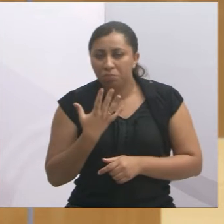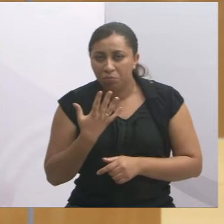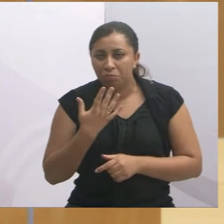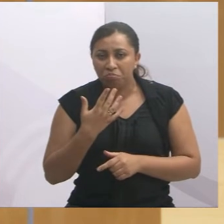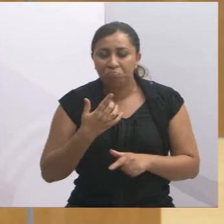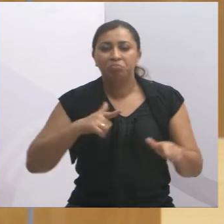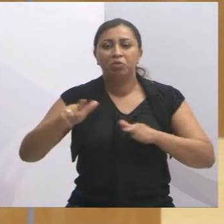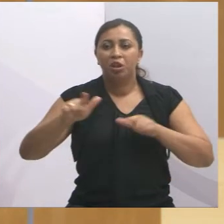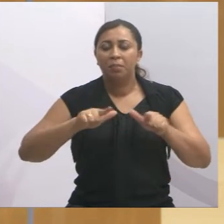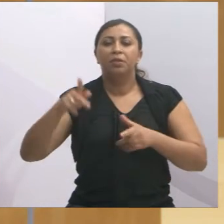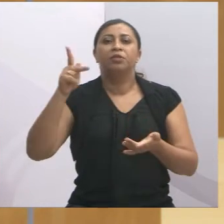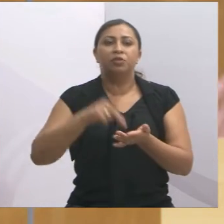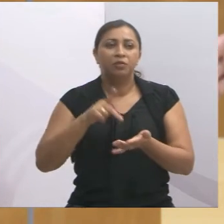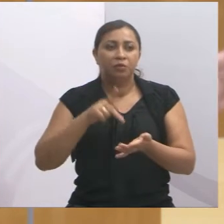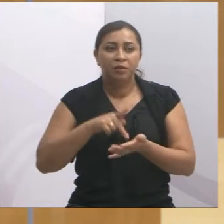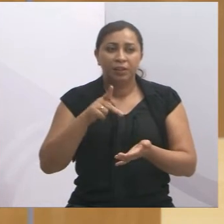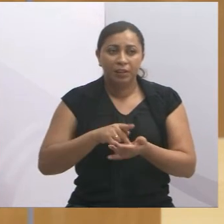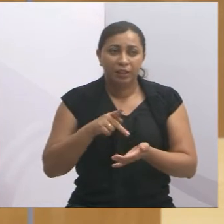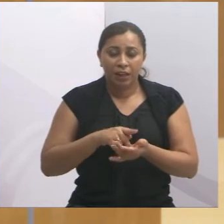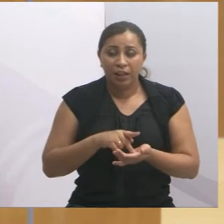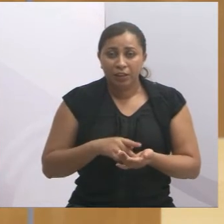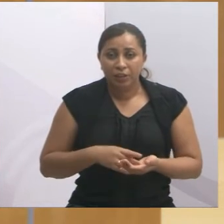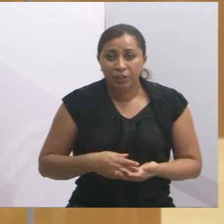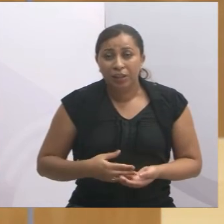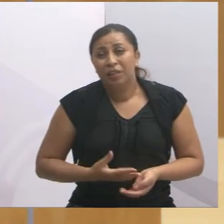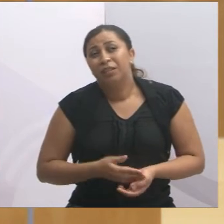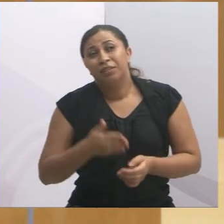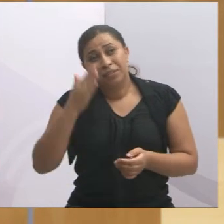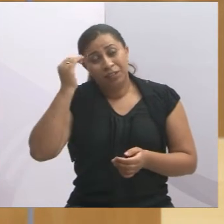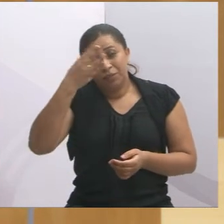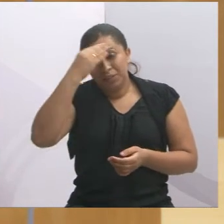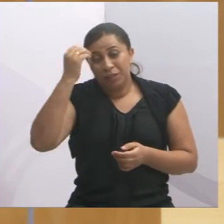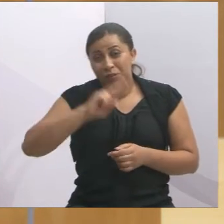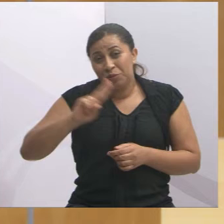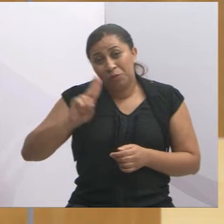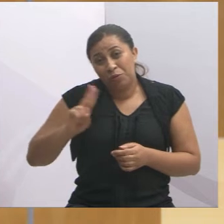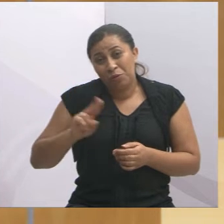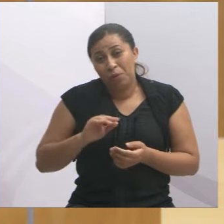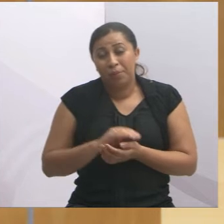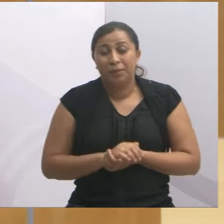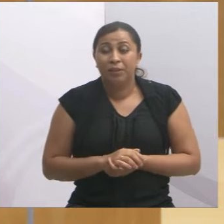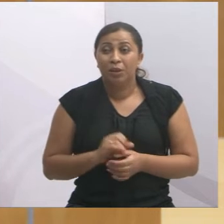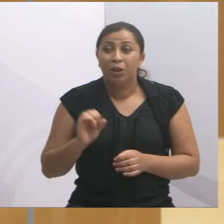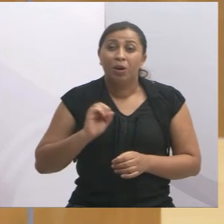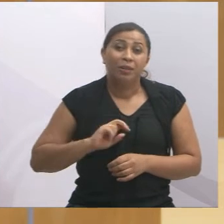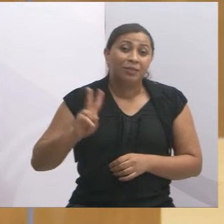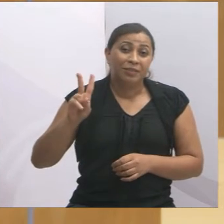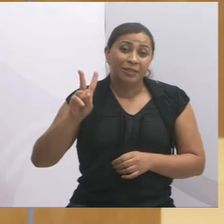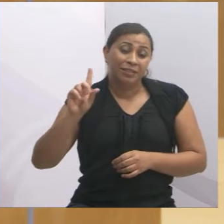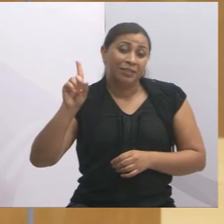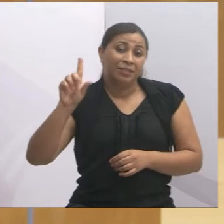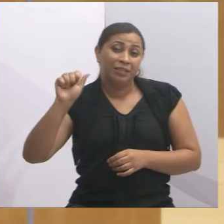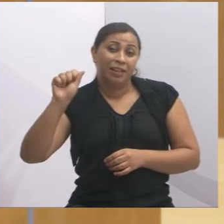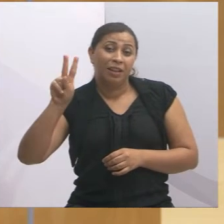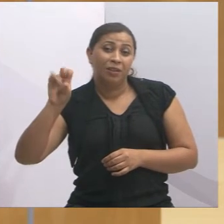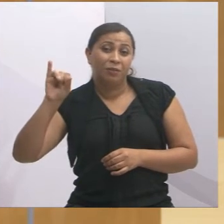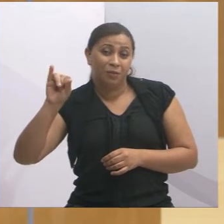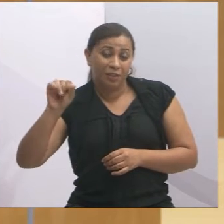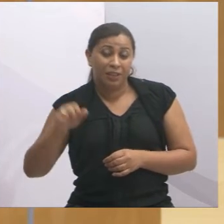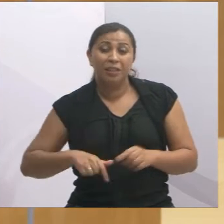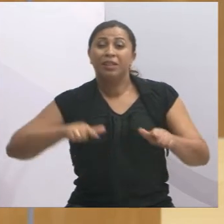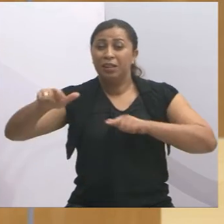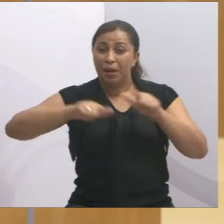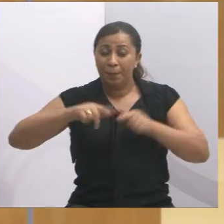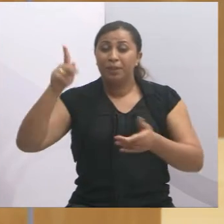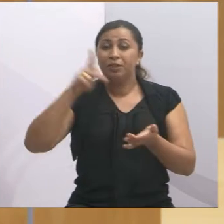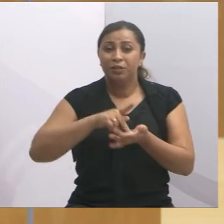Adilz, que eu tive o prazer de conhecer, eu sei que vou esquecer alguns nomes aqui, o Davi, olha o que o Davi faz por essa cidade aqui, ele veste a camisa mesmo, ele trabalha